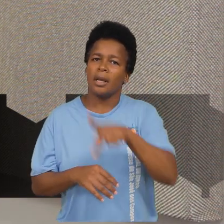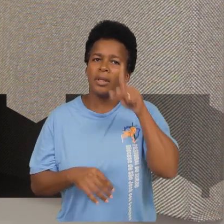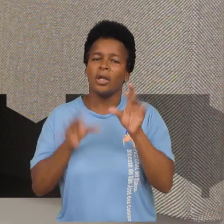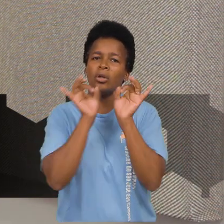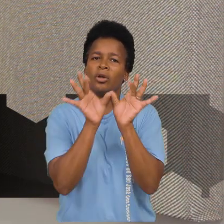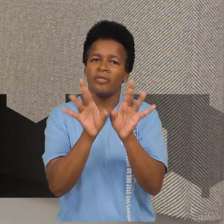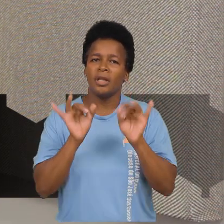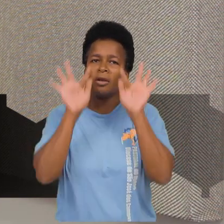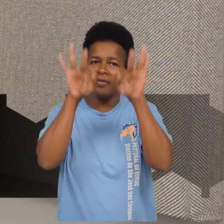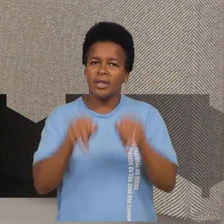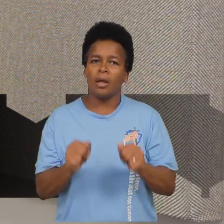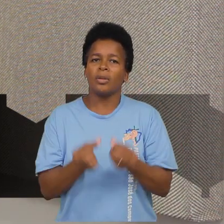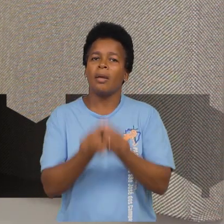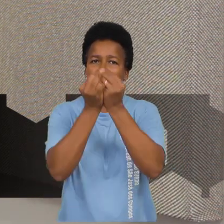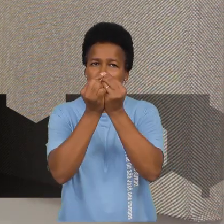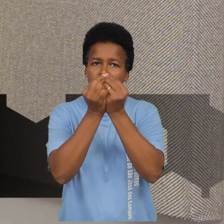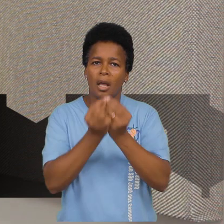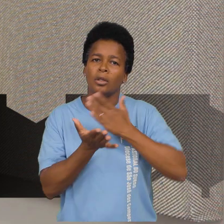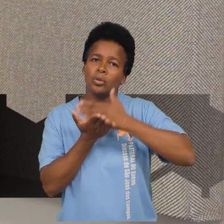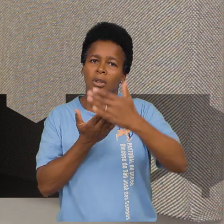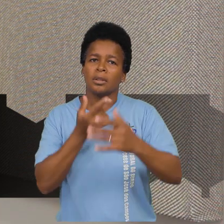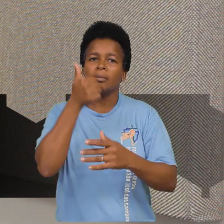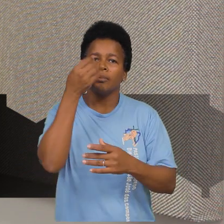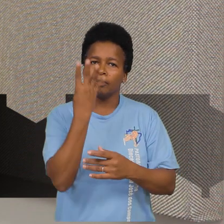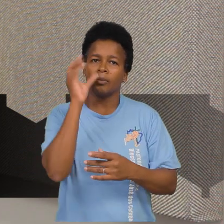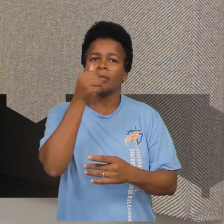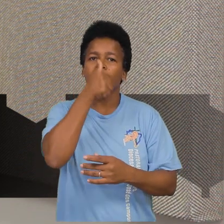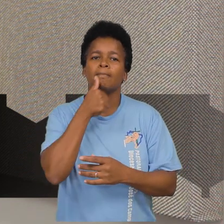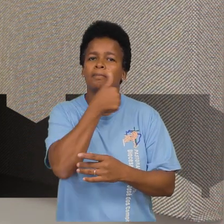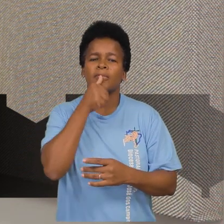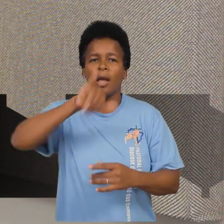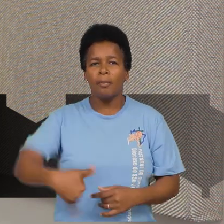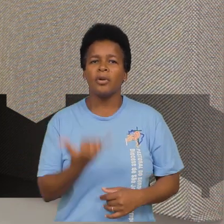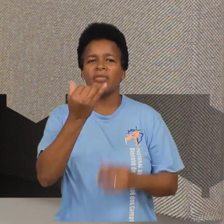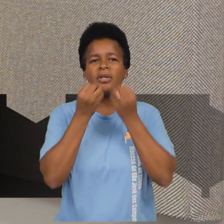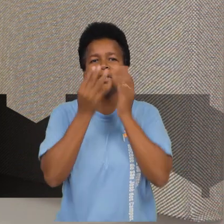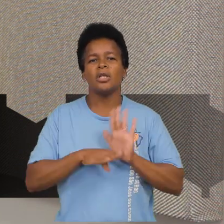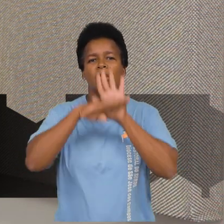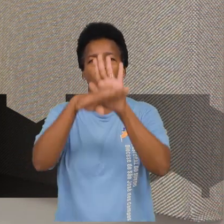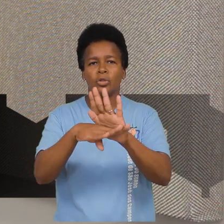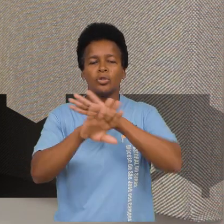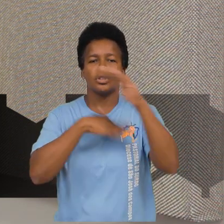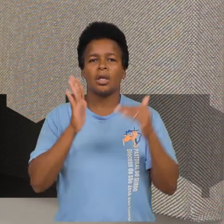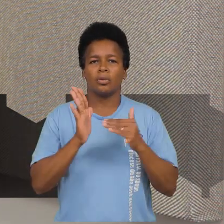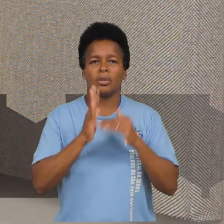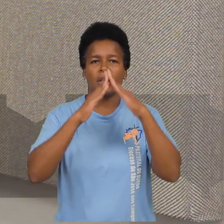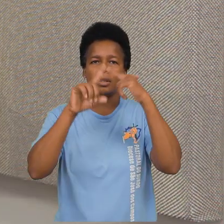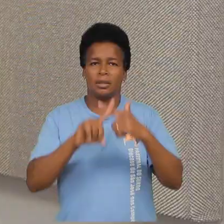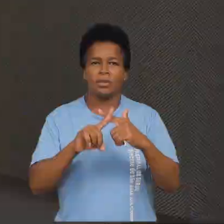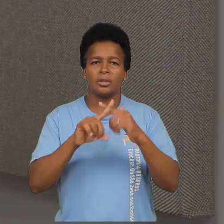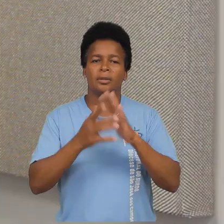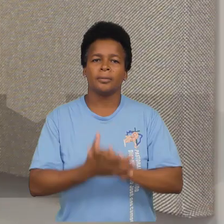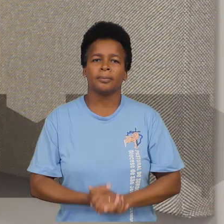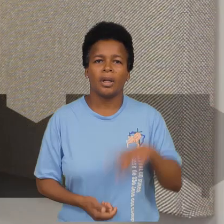estão vendendo ao final de todas as missas, durante a quaresma. Aproveite essa delícia e colabore com a Sociedade São Vicente de Paulo.